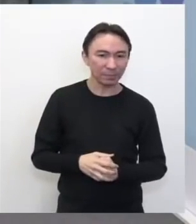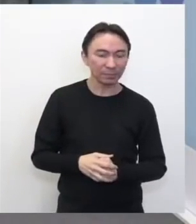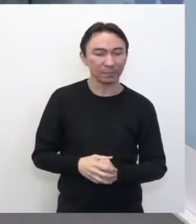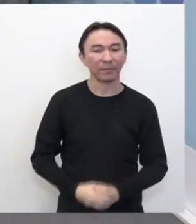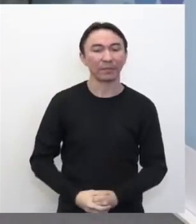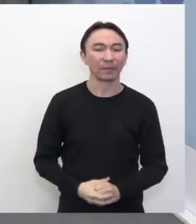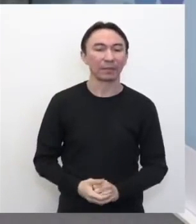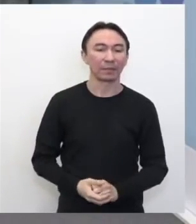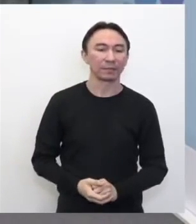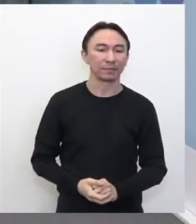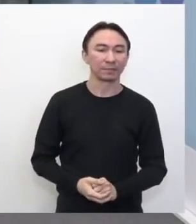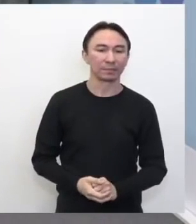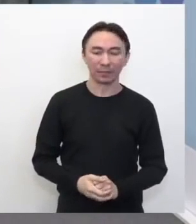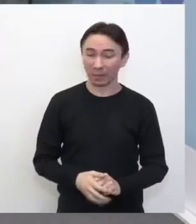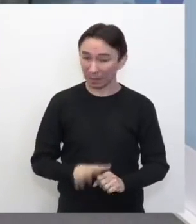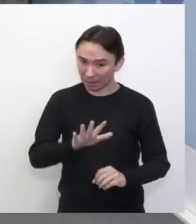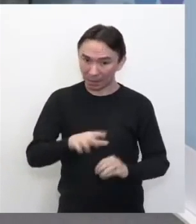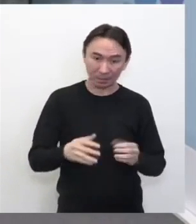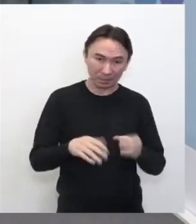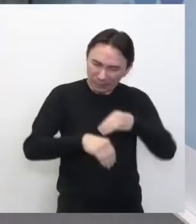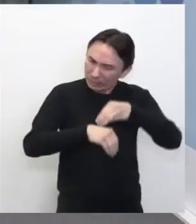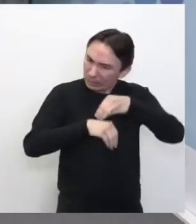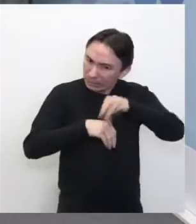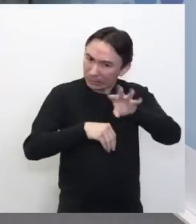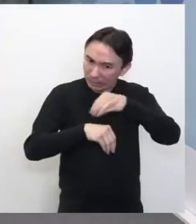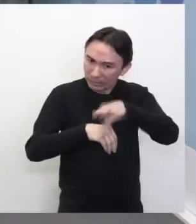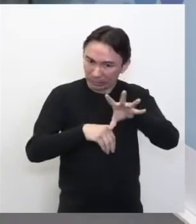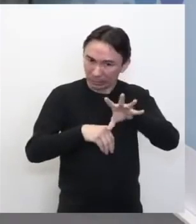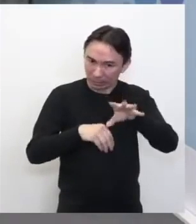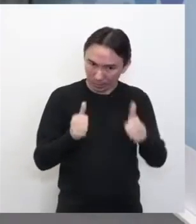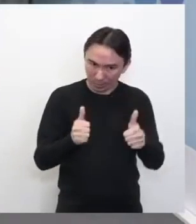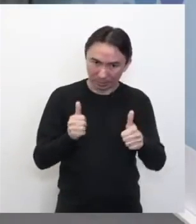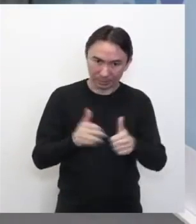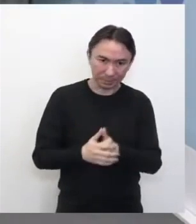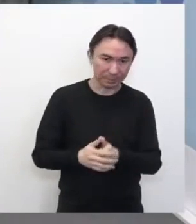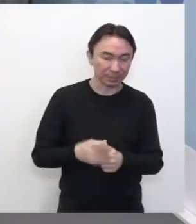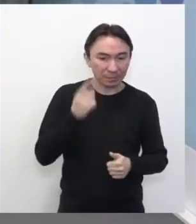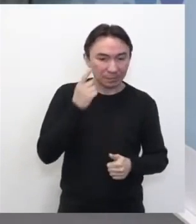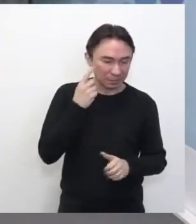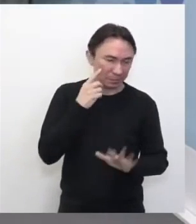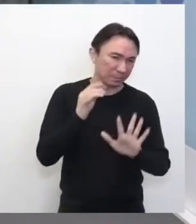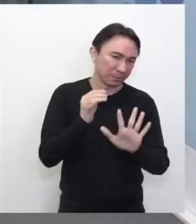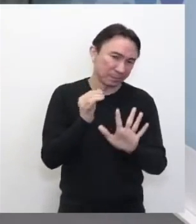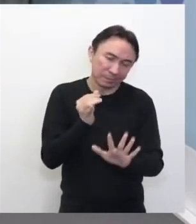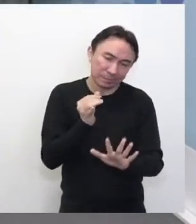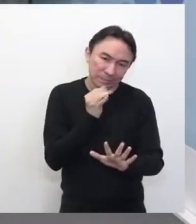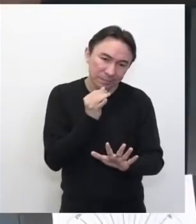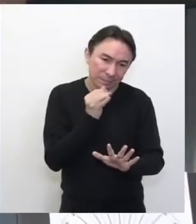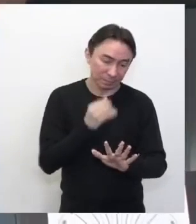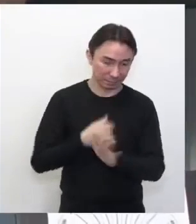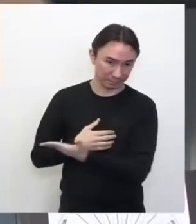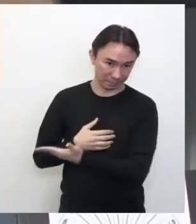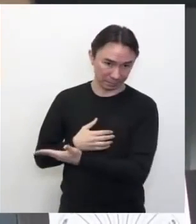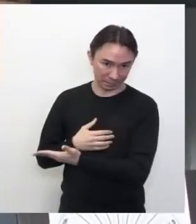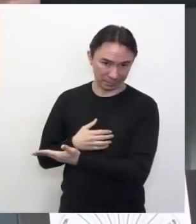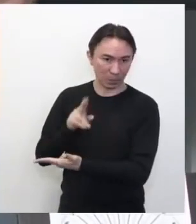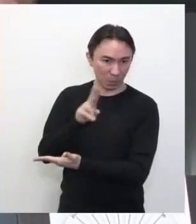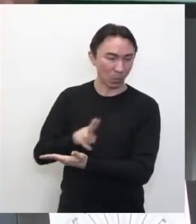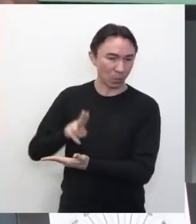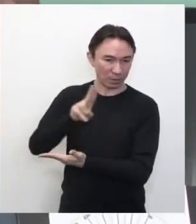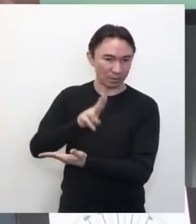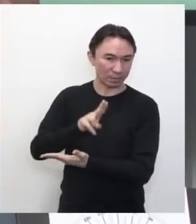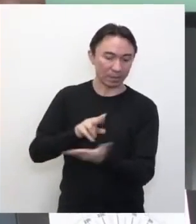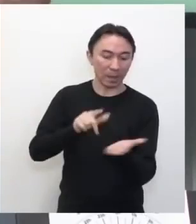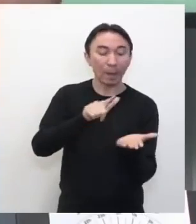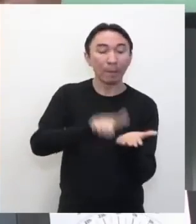Então, eu vou dar algumas dicas para vocês, que é o seguinte. Deixa eu pegar aqui o papelão. É o seguinte. Então, eu vou utilizar aqui o papelão, né? Vou utilizar